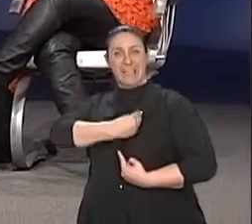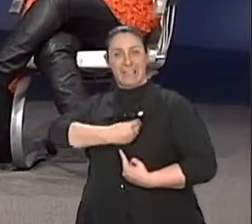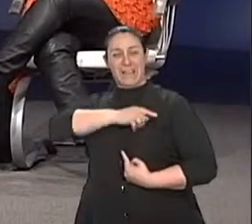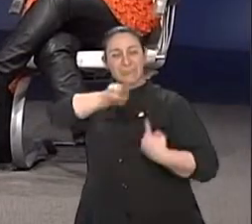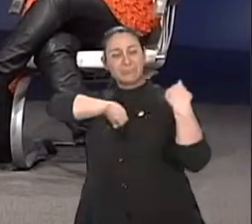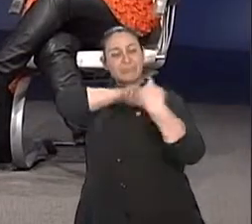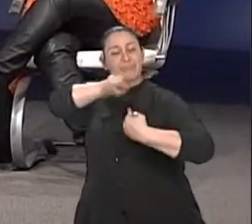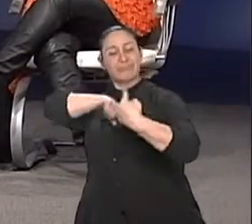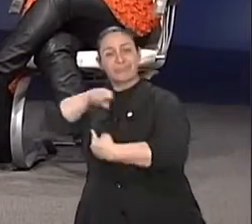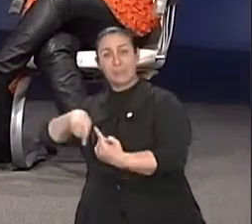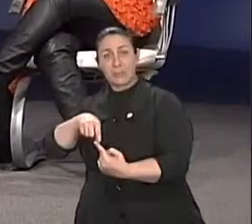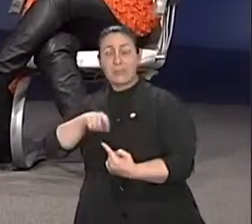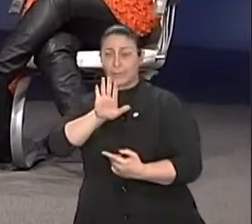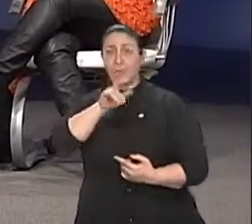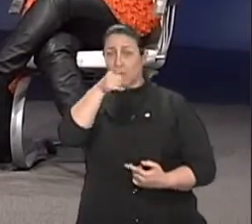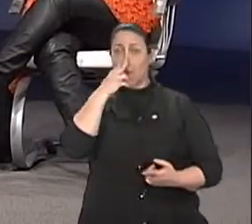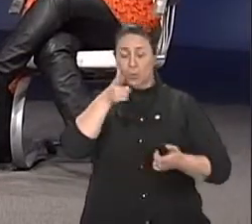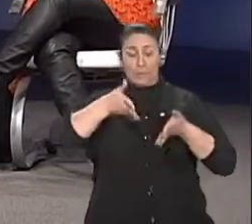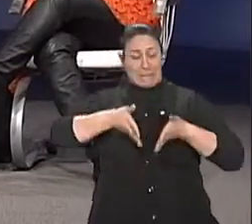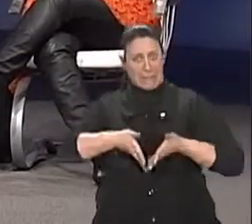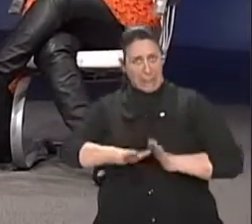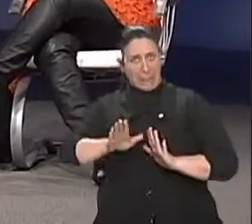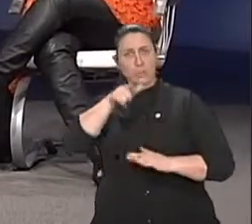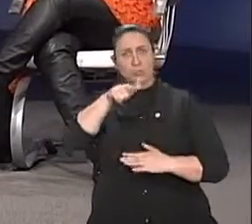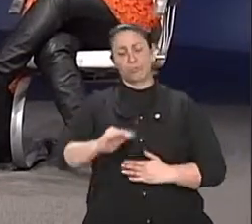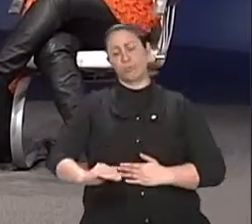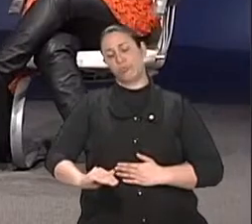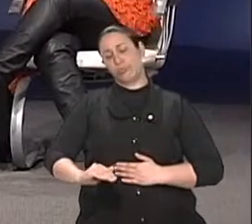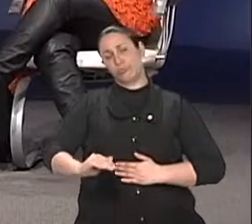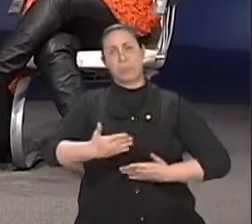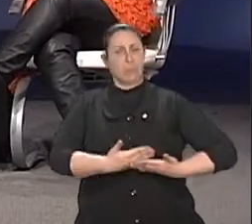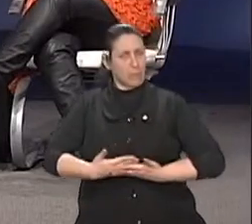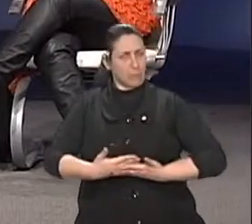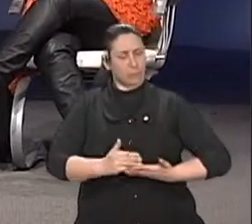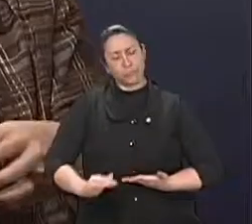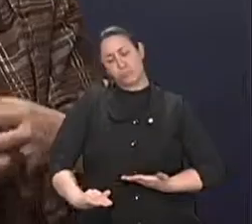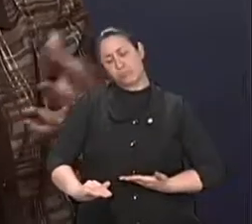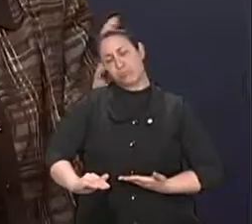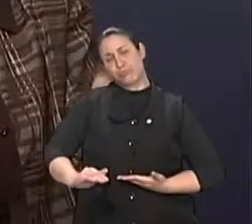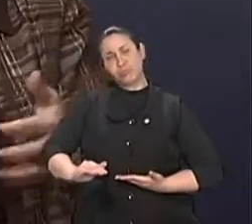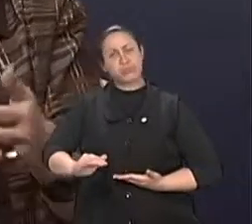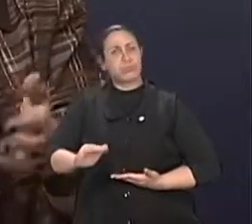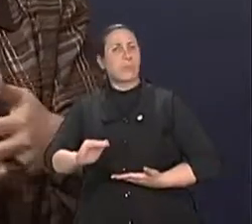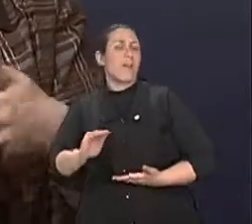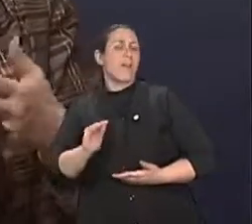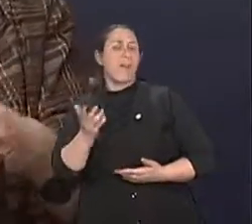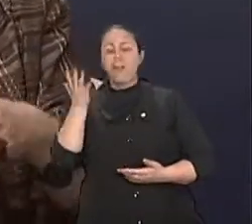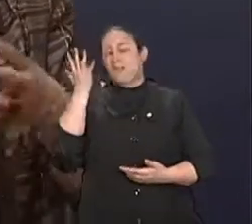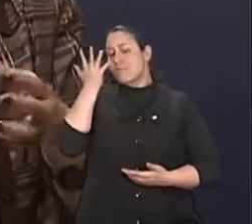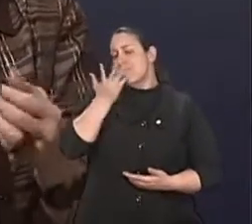Então, assim, tu nasce, tem a primeira fase, o nenê, é só paixão, né? Aquela coisa linda,